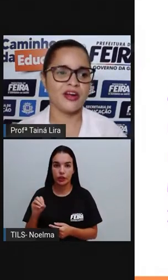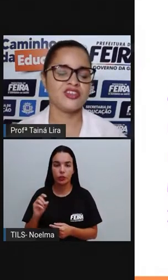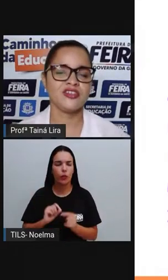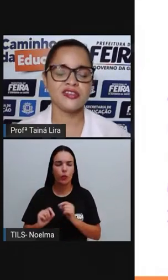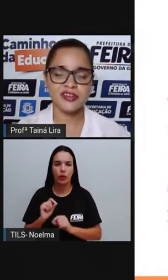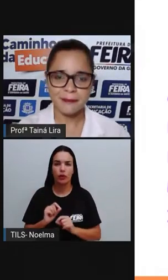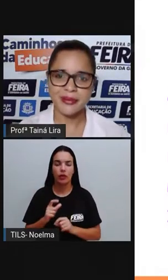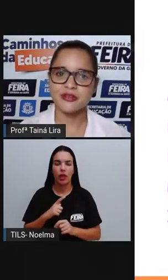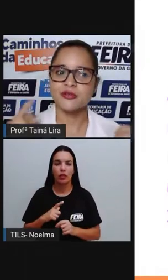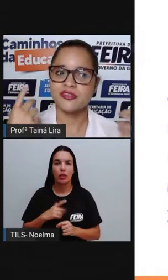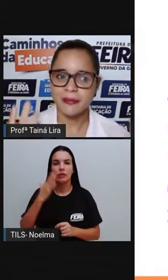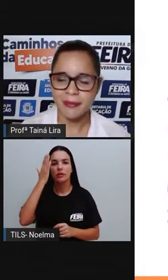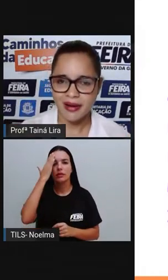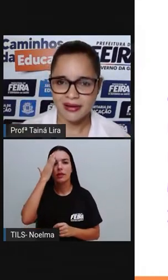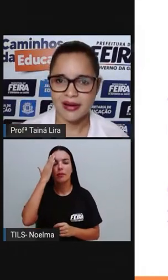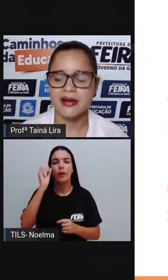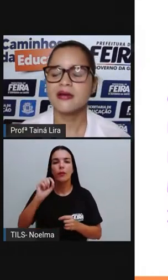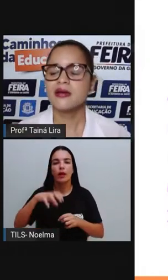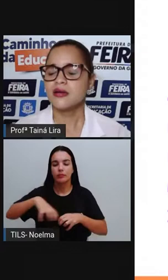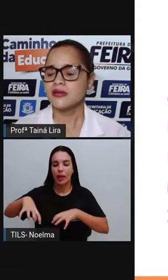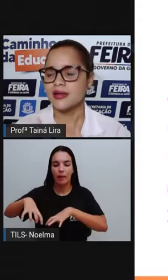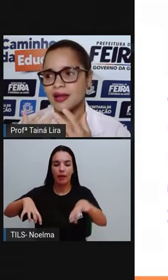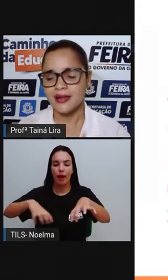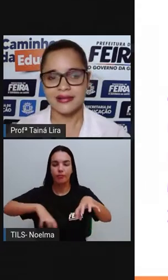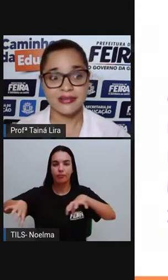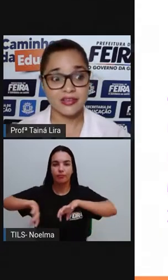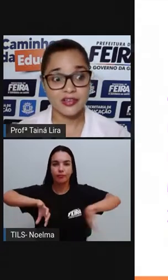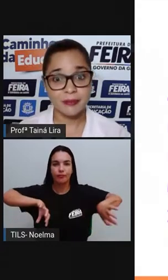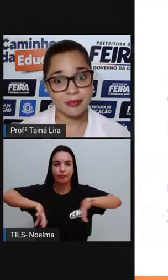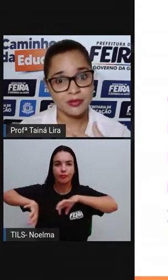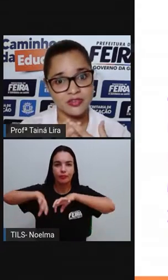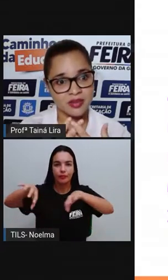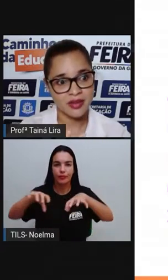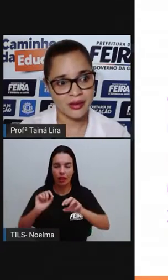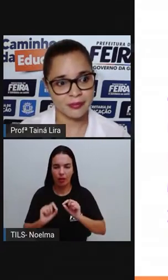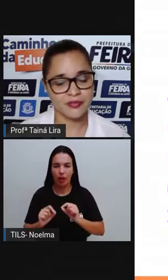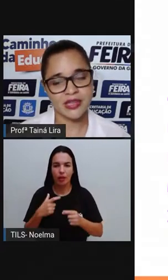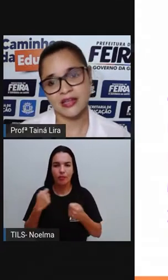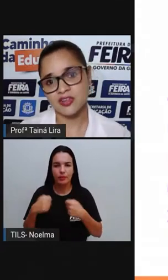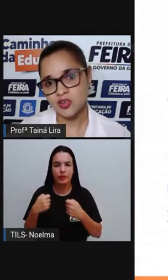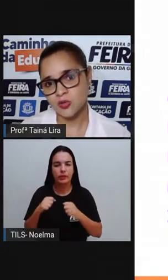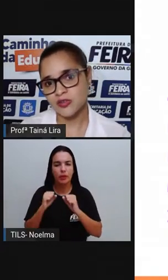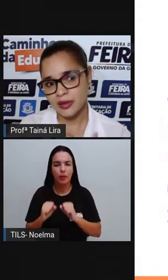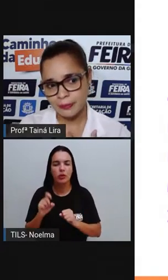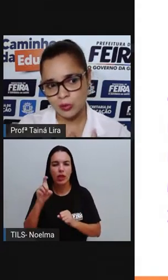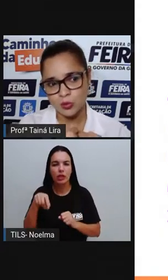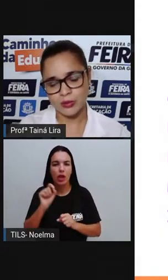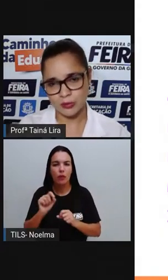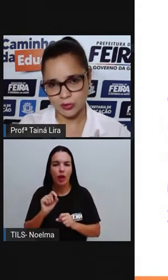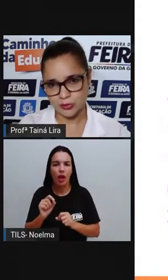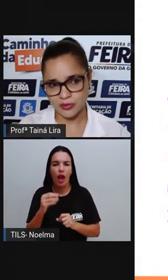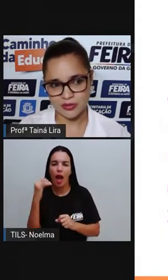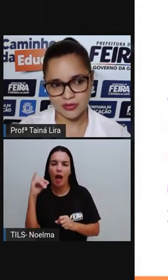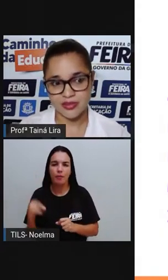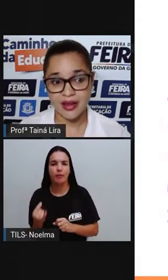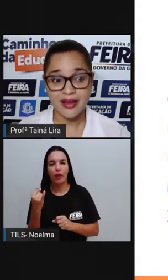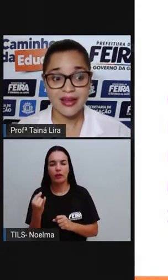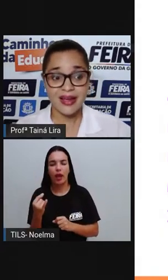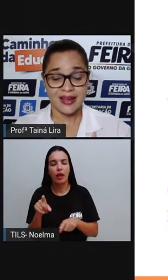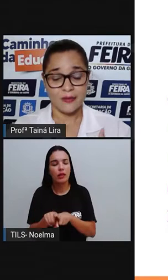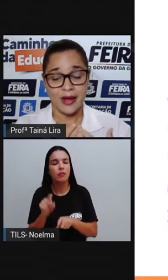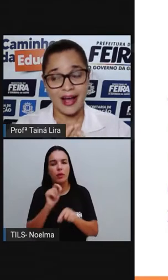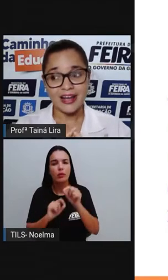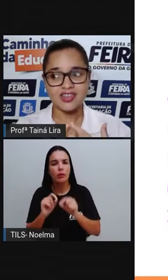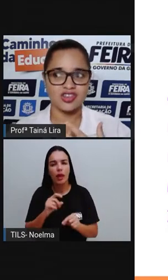lixo, a gente sabendo separar, na realidade, ele pode ser reaproveitado e a gente consegue poluir muito menos, tá?